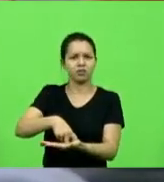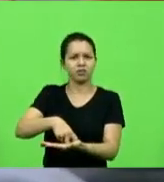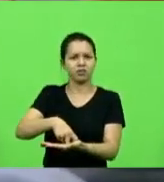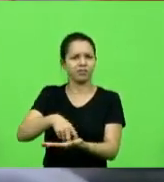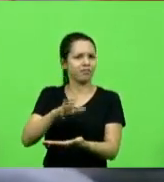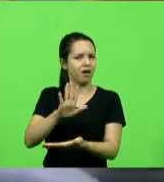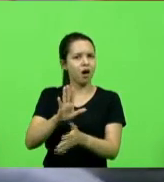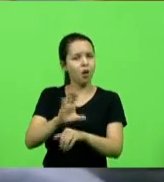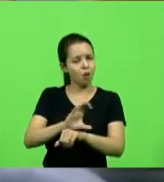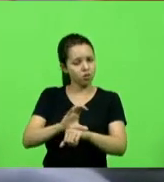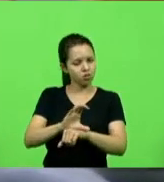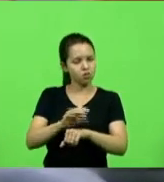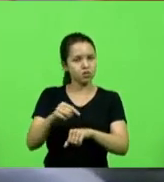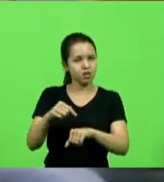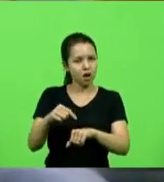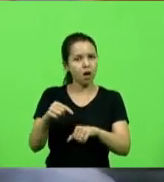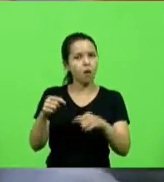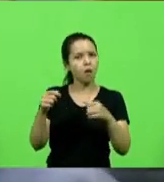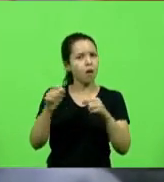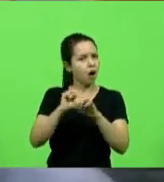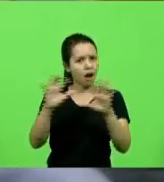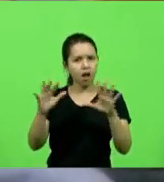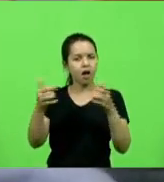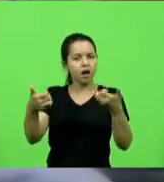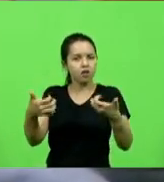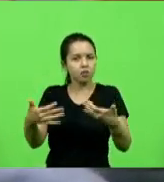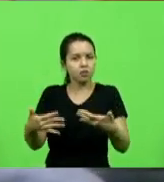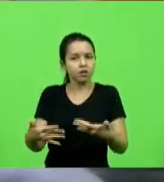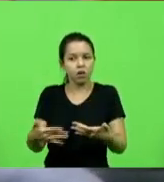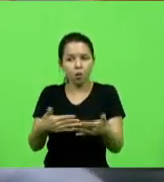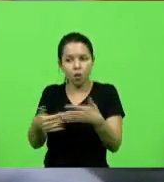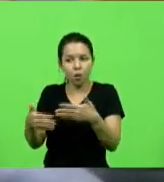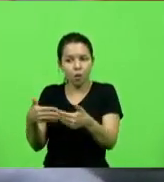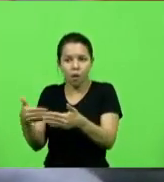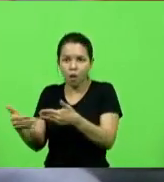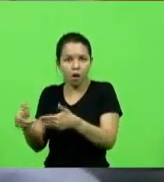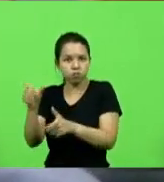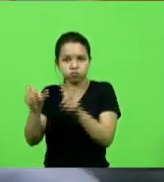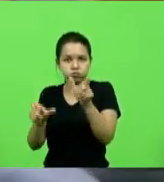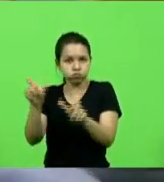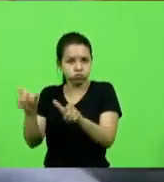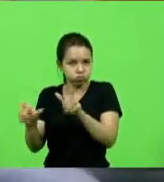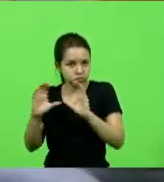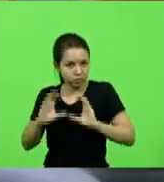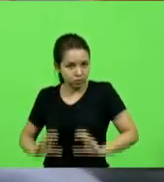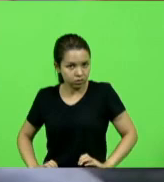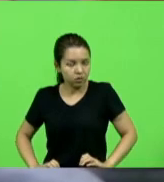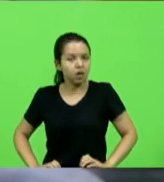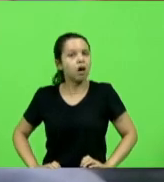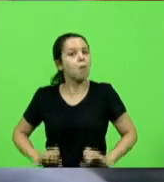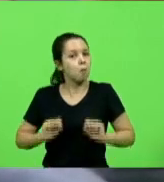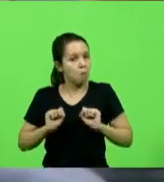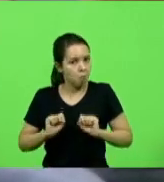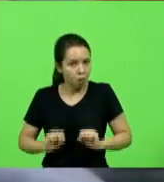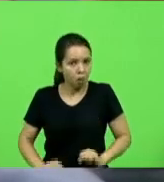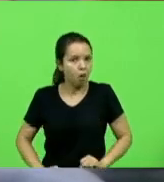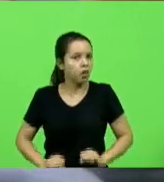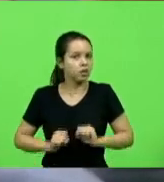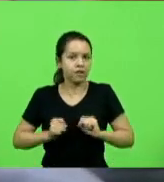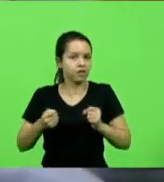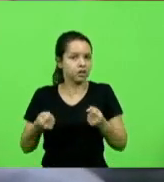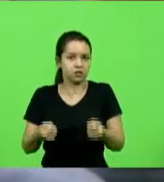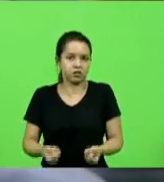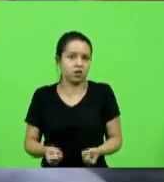todo cidadão tem direito à ampla defesa. Existem critérios para